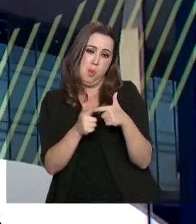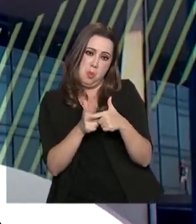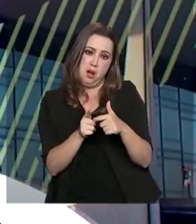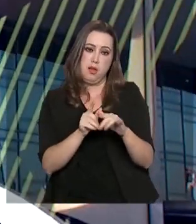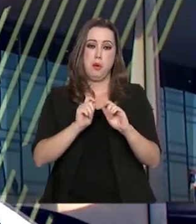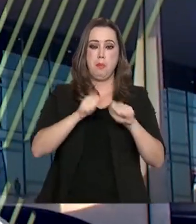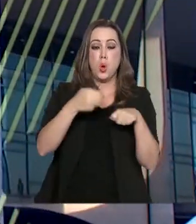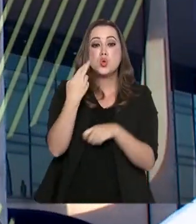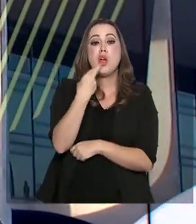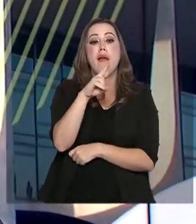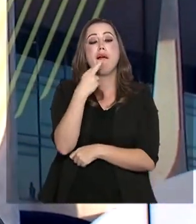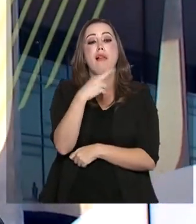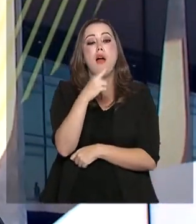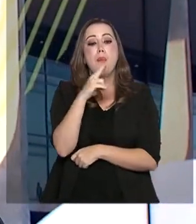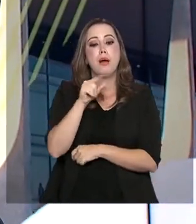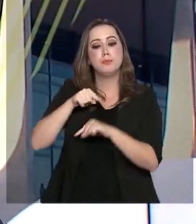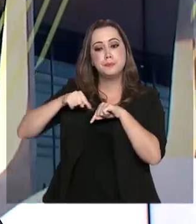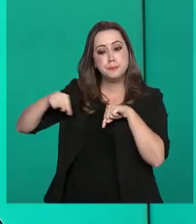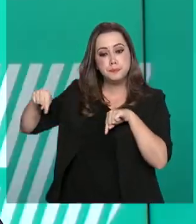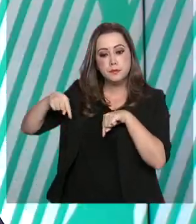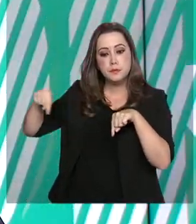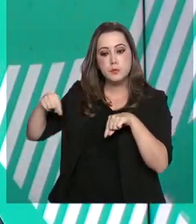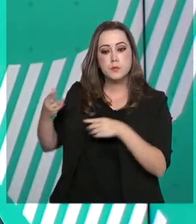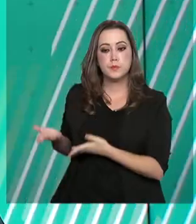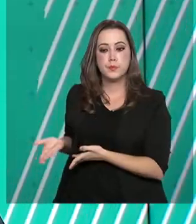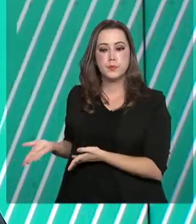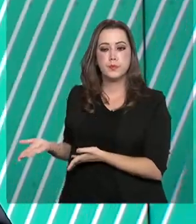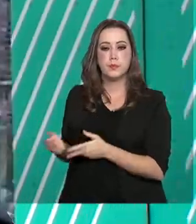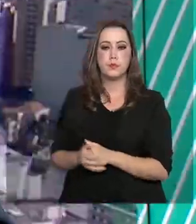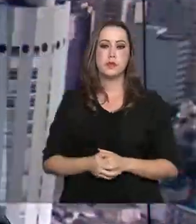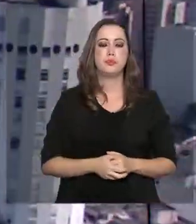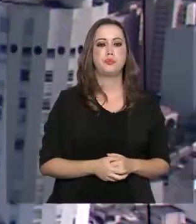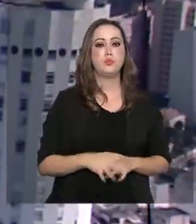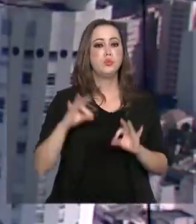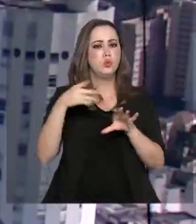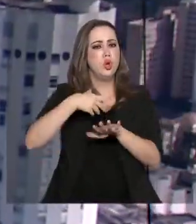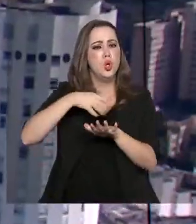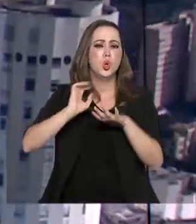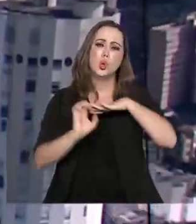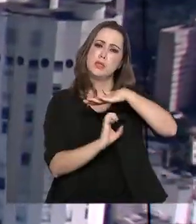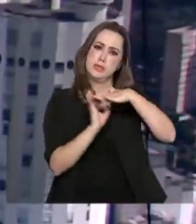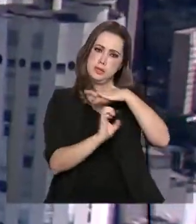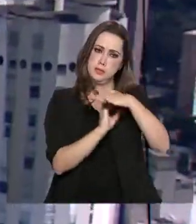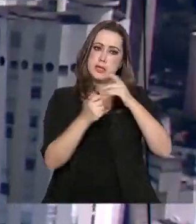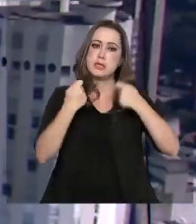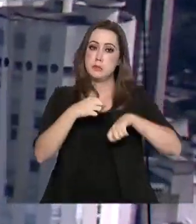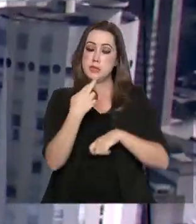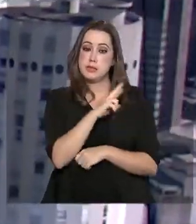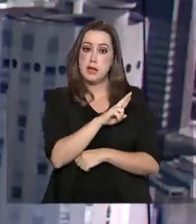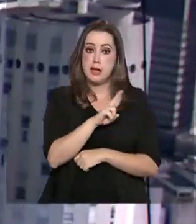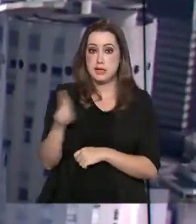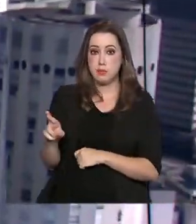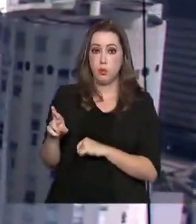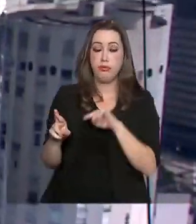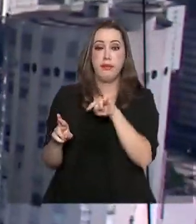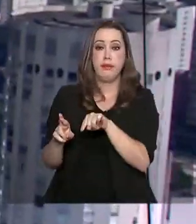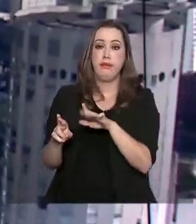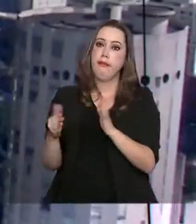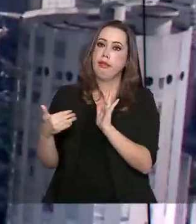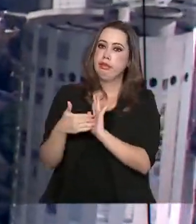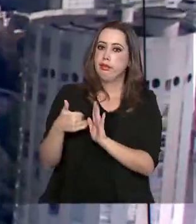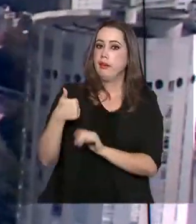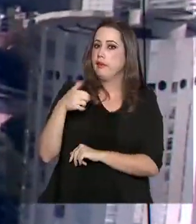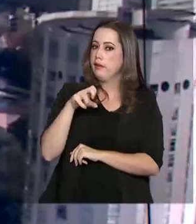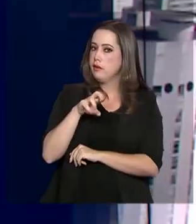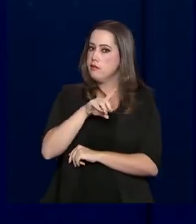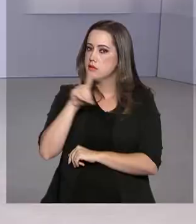reclamação na plataforma consumidor.gov.br. Todas as empresas aéreas devem responder às reclamações em até